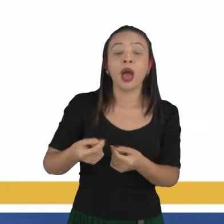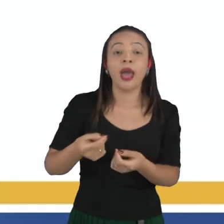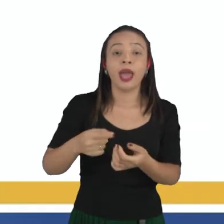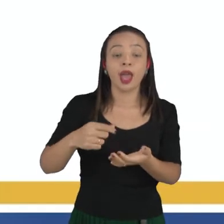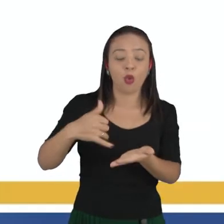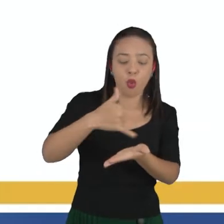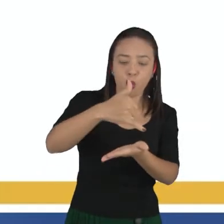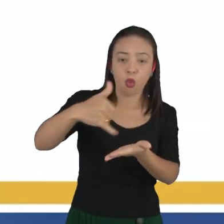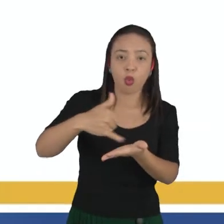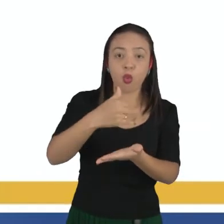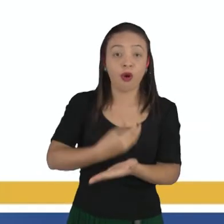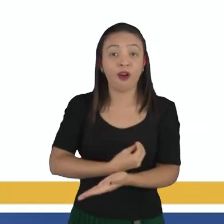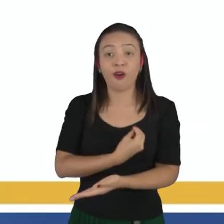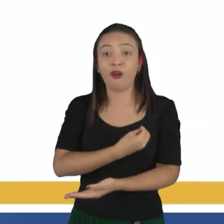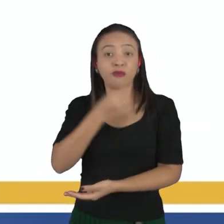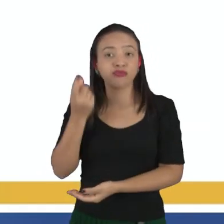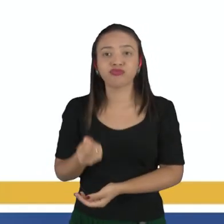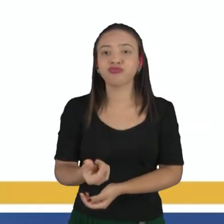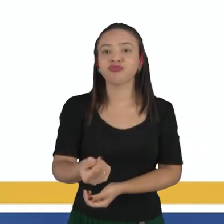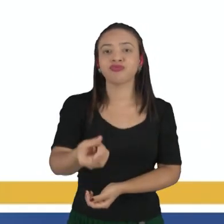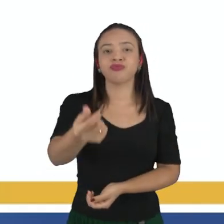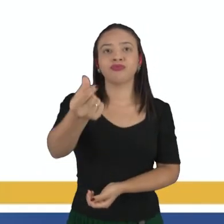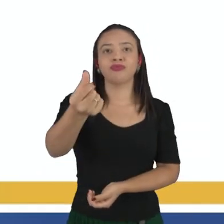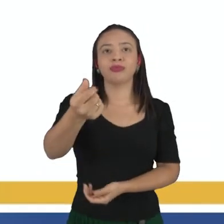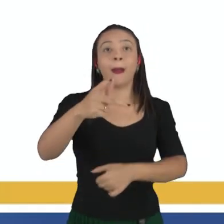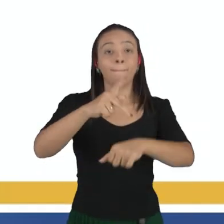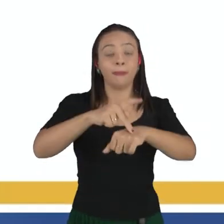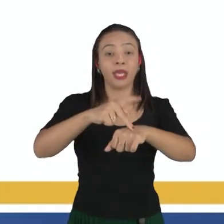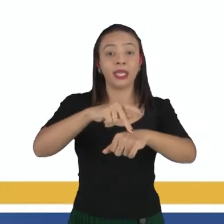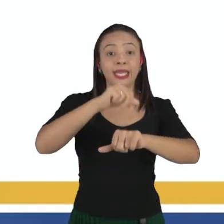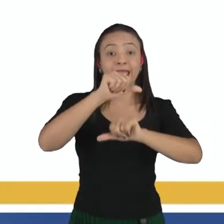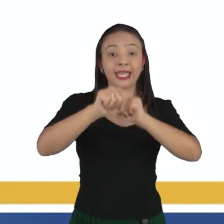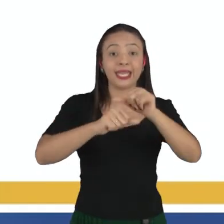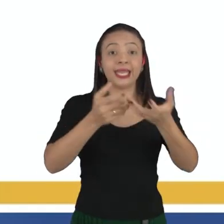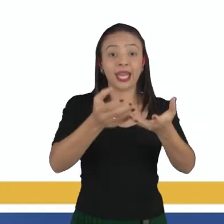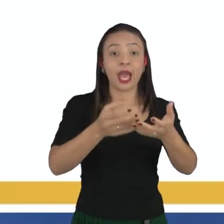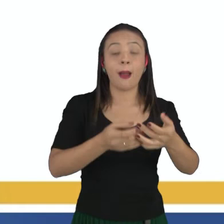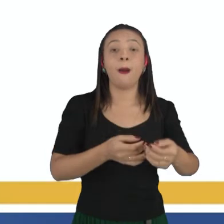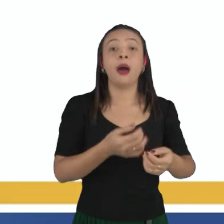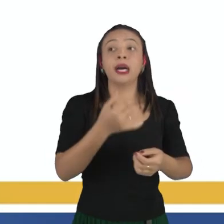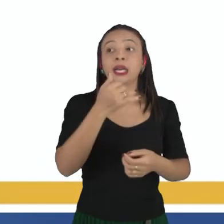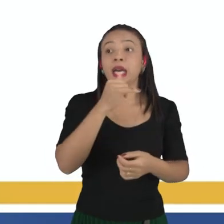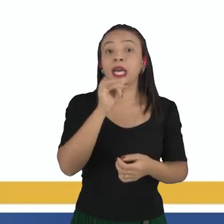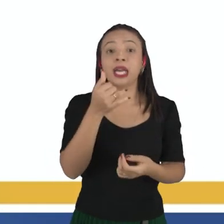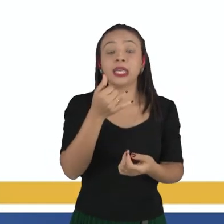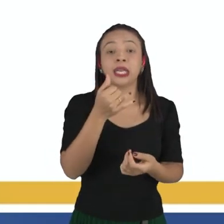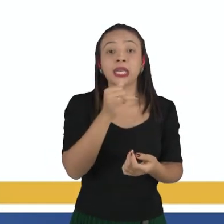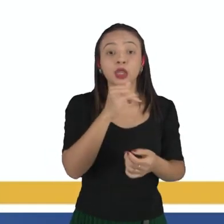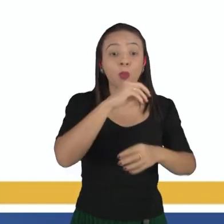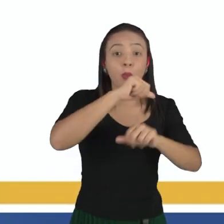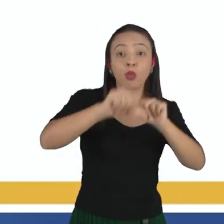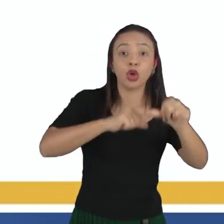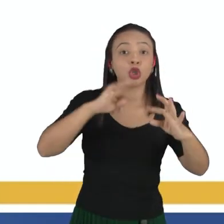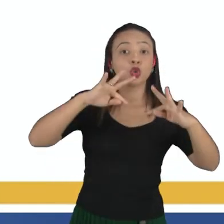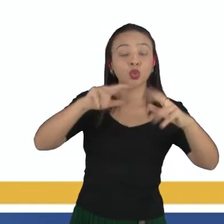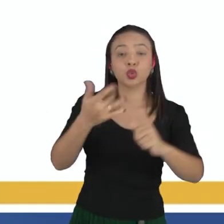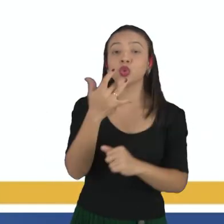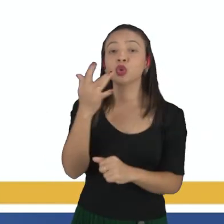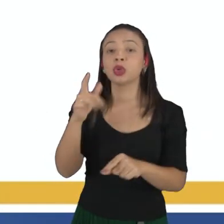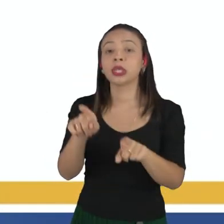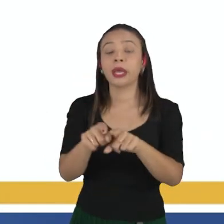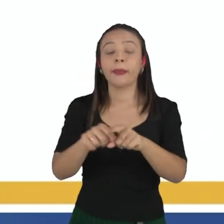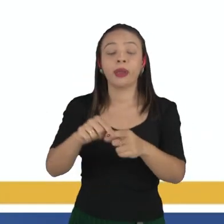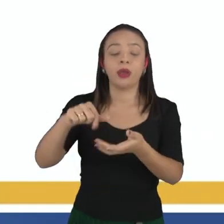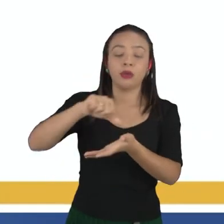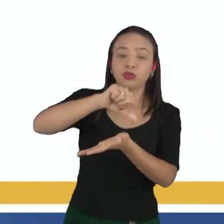Então essa pedra está relacionada em transformar aqueles metais simples e baratos em ouro e o elixir está relacionado àquela